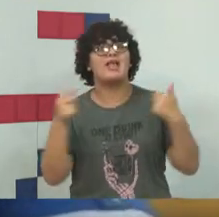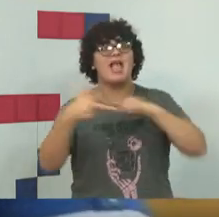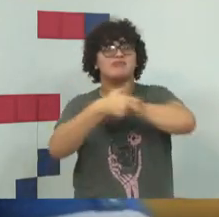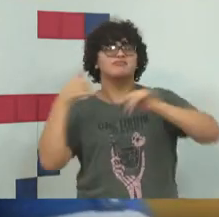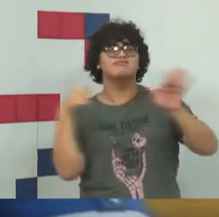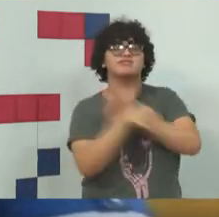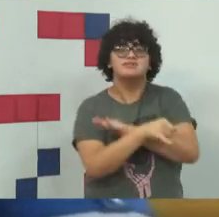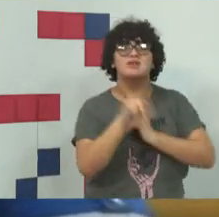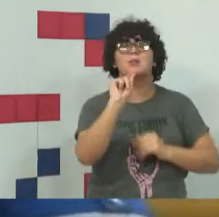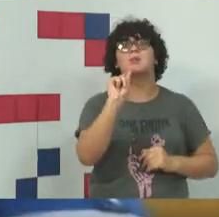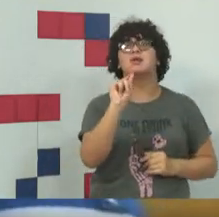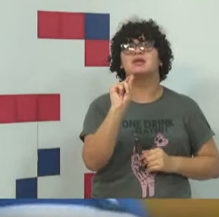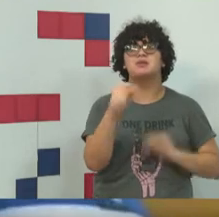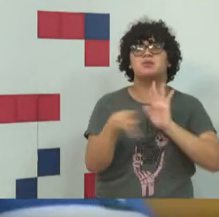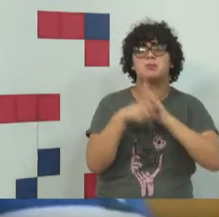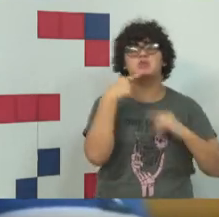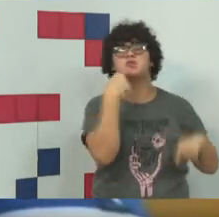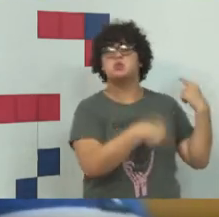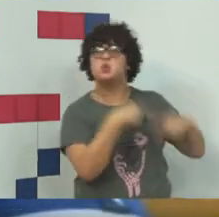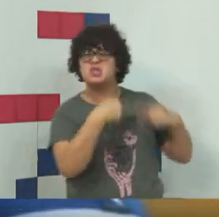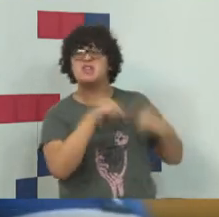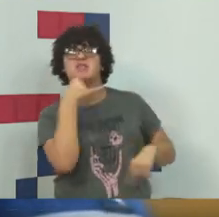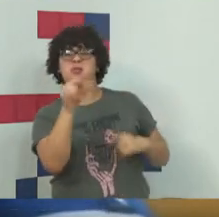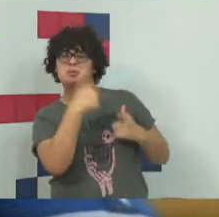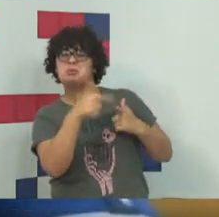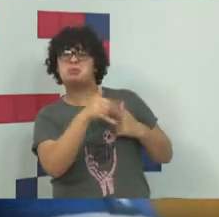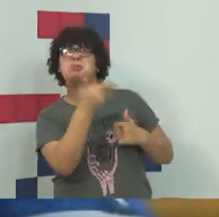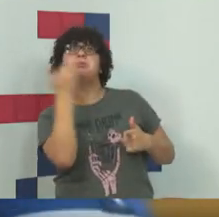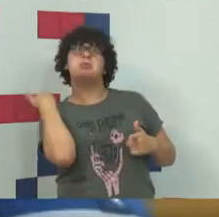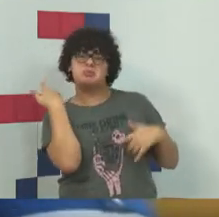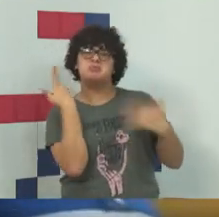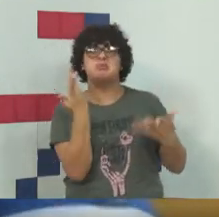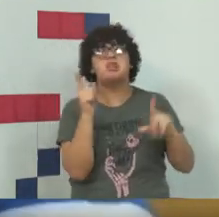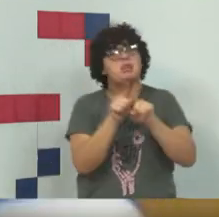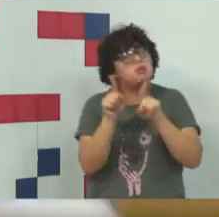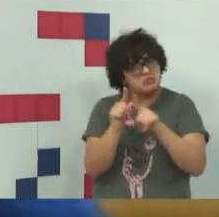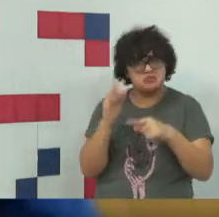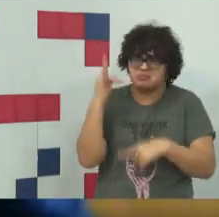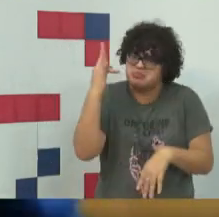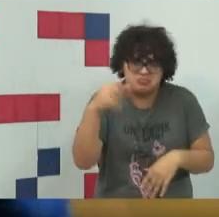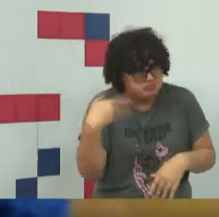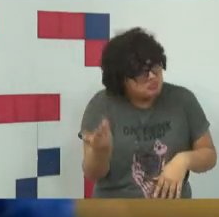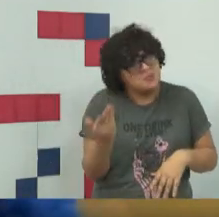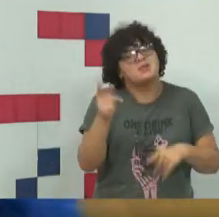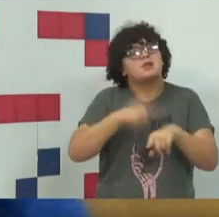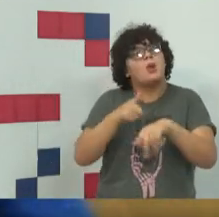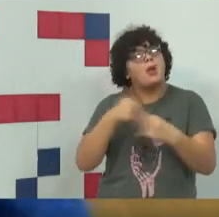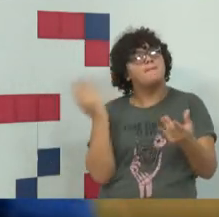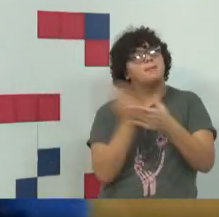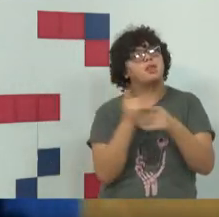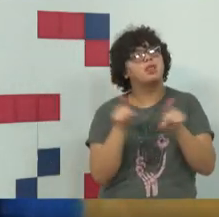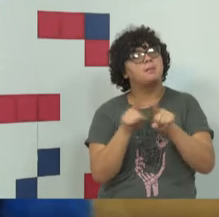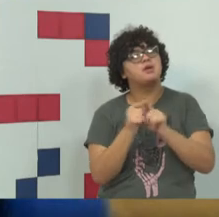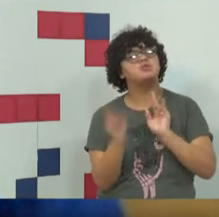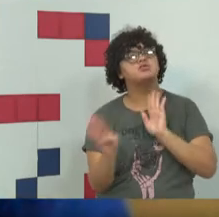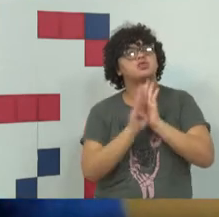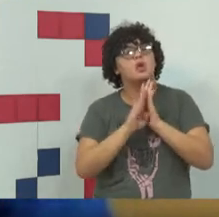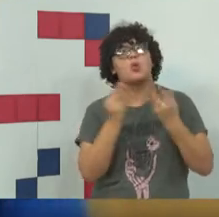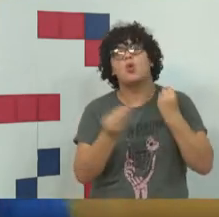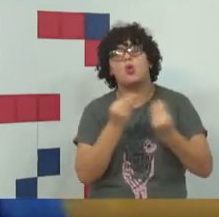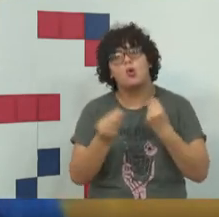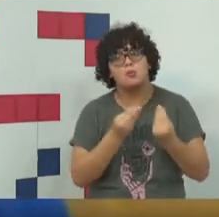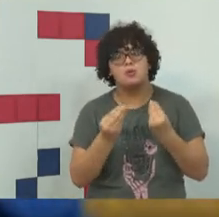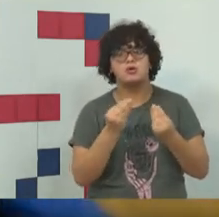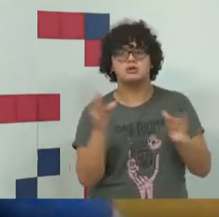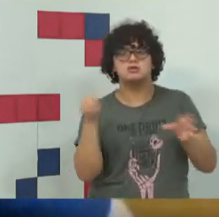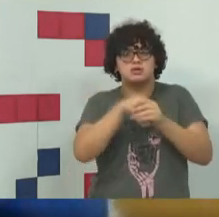discussão em relação à lisura do processo. O que chegou a acontecer, mas isso foi